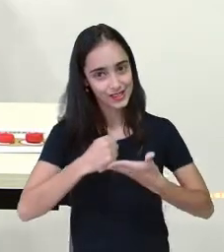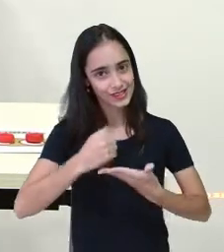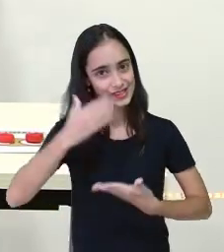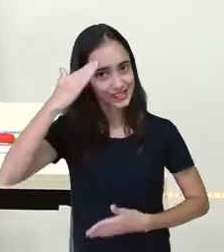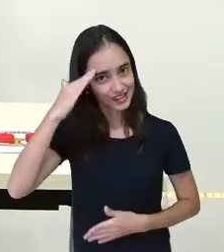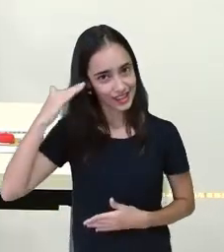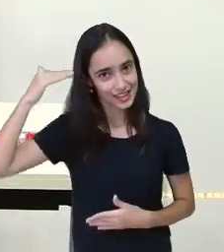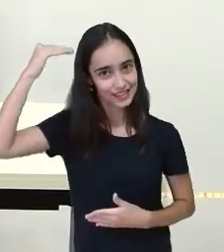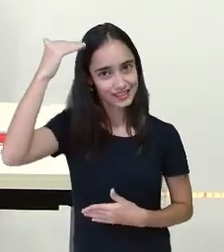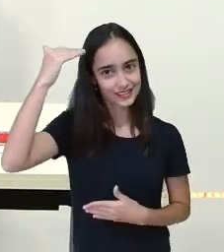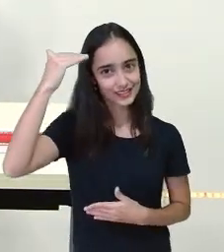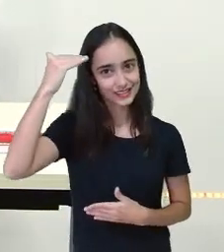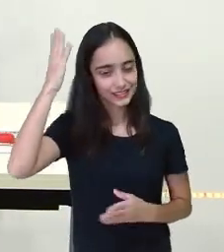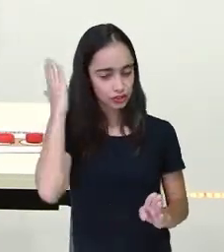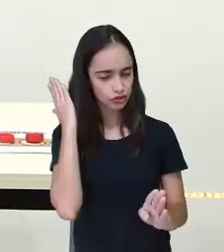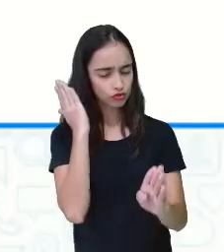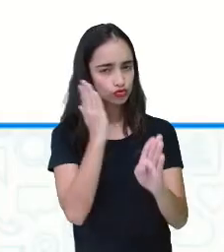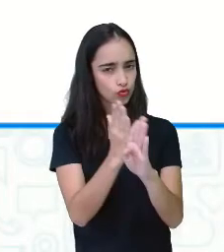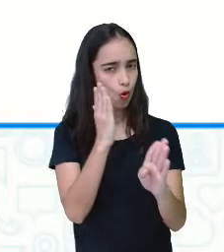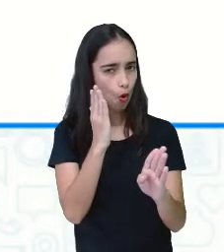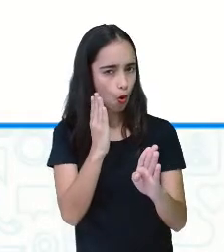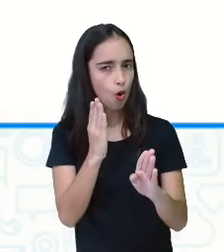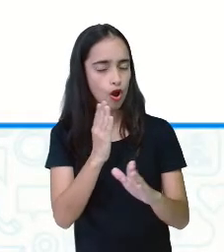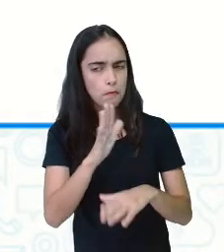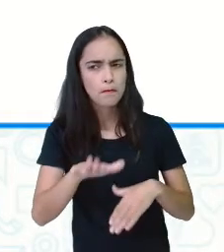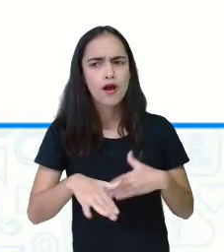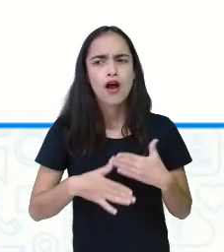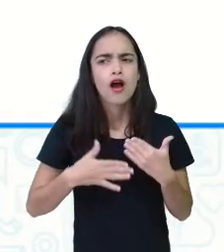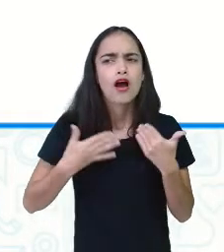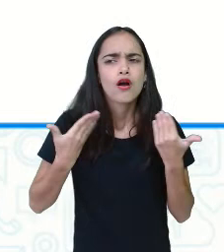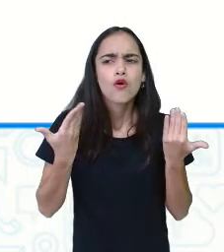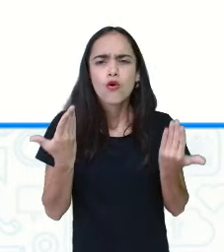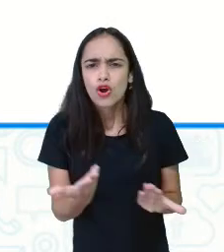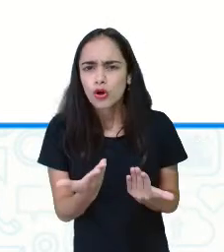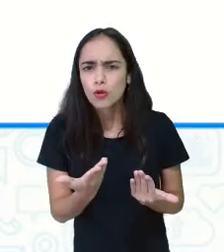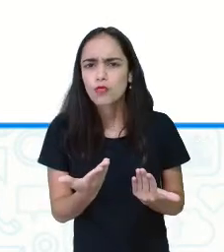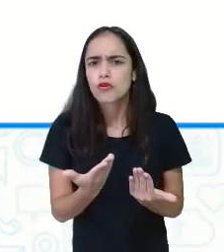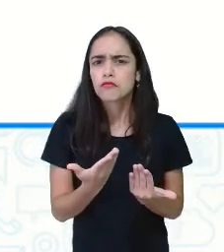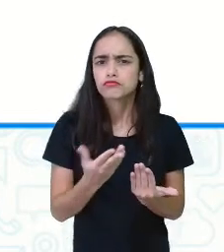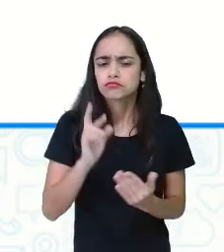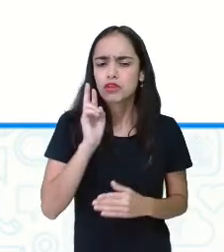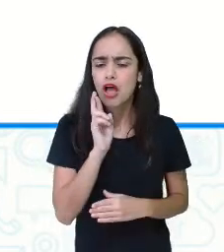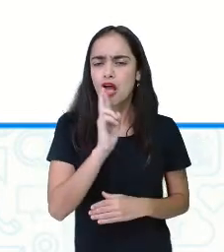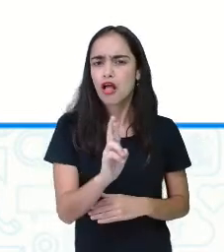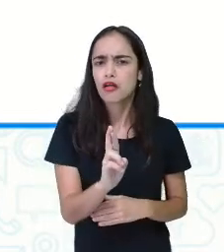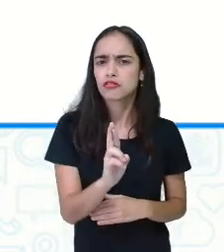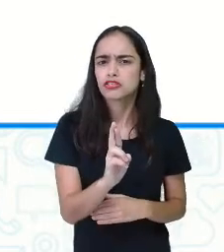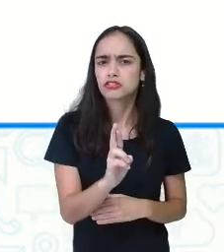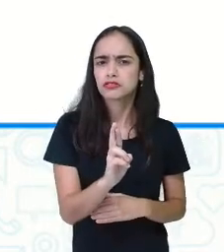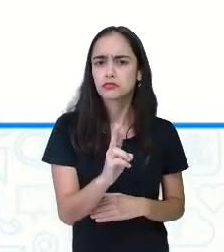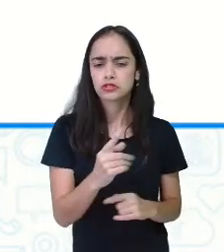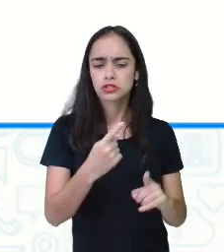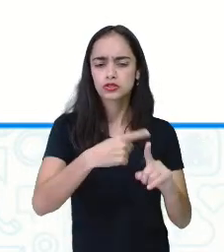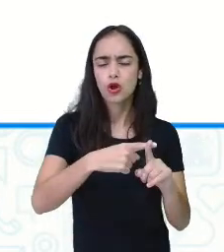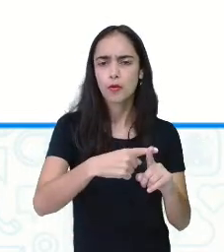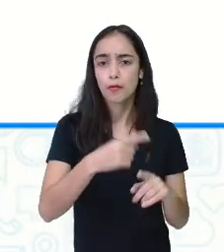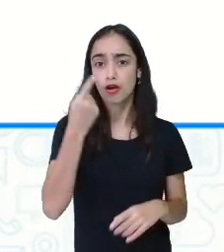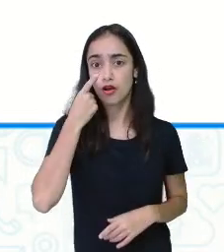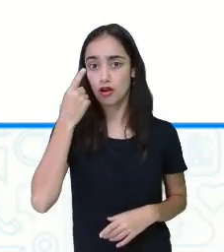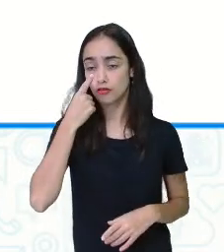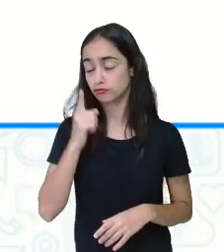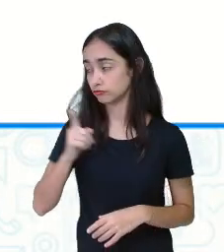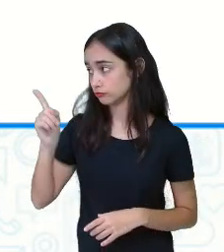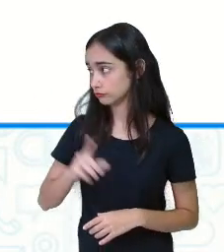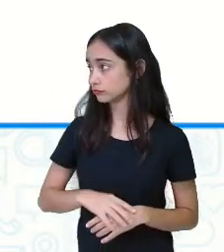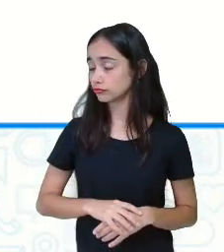descubra qual o resultado da soma. Olha aqui. Aqui, três tampinhas viradas para baixo e duas para cima. E aí, ó, a